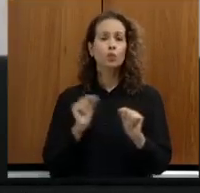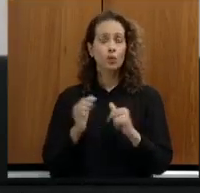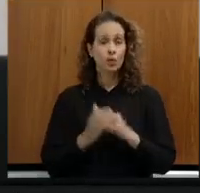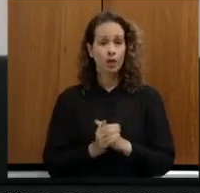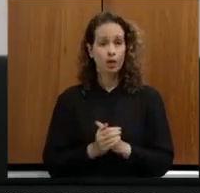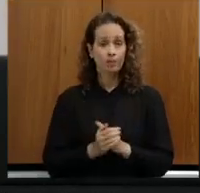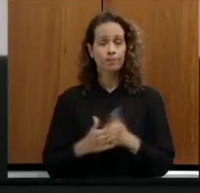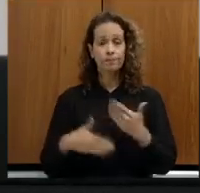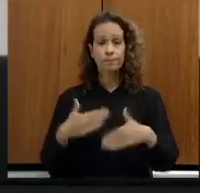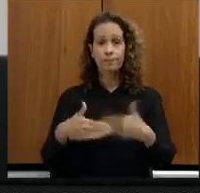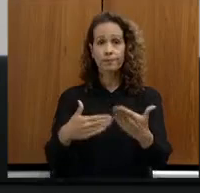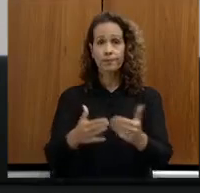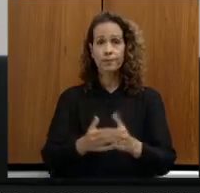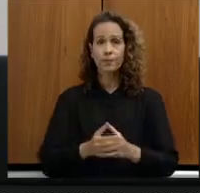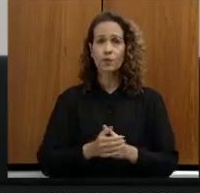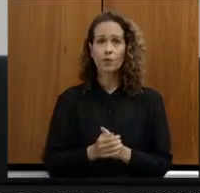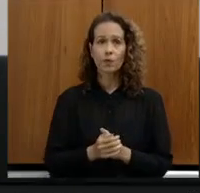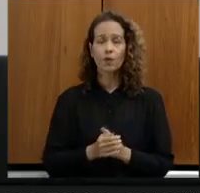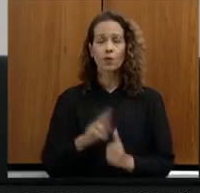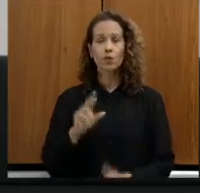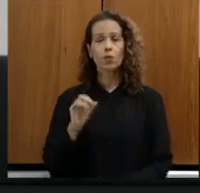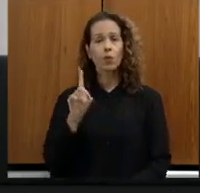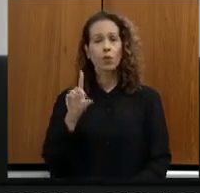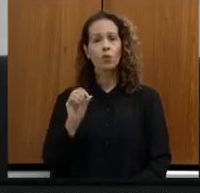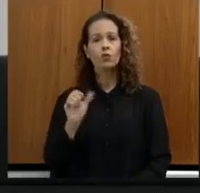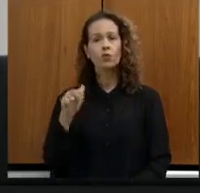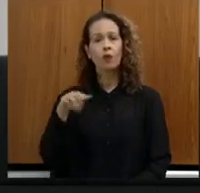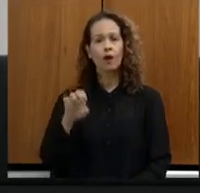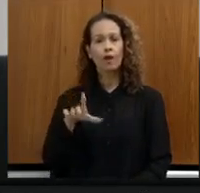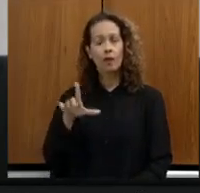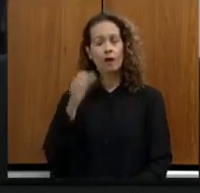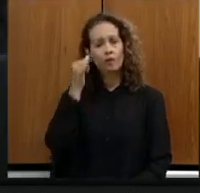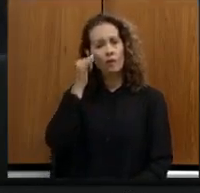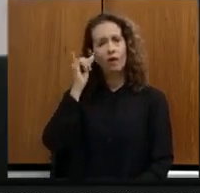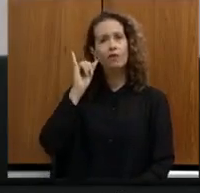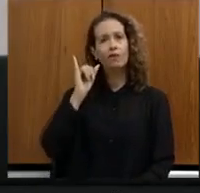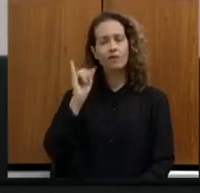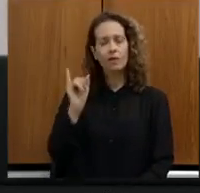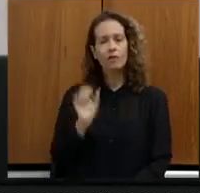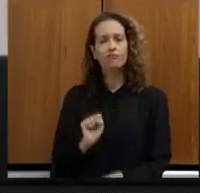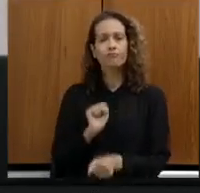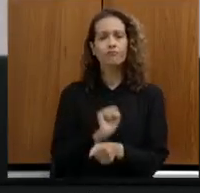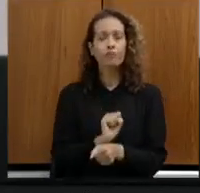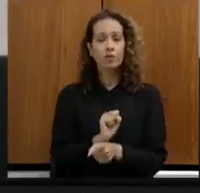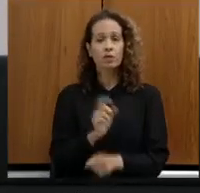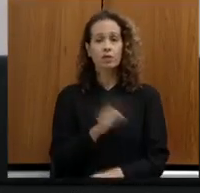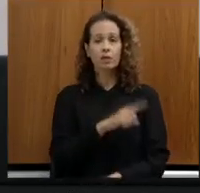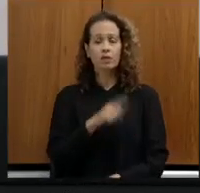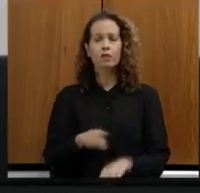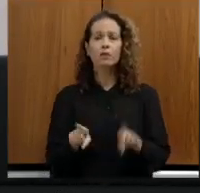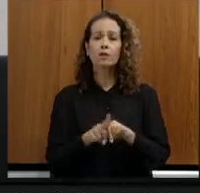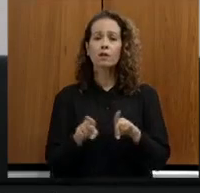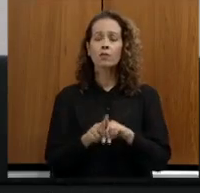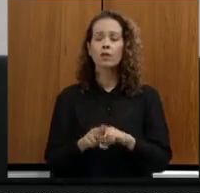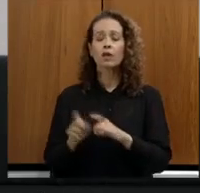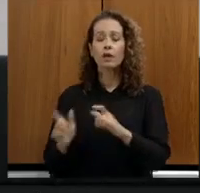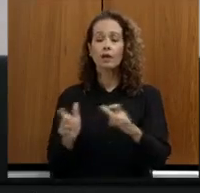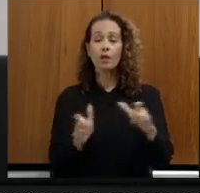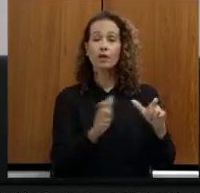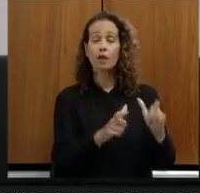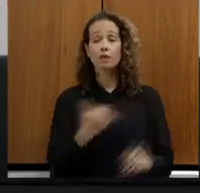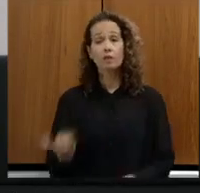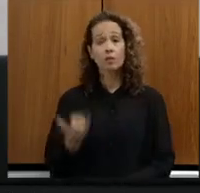na definição do traçado do Rodoanel seja evitada a interceptação de unidades de conservação bem como as áreas de relevância ambiental